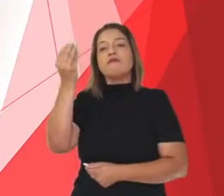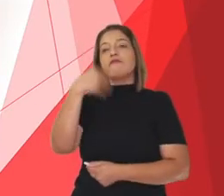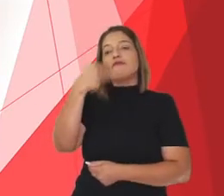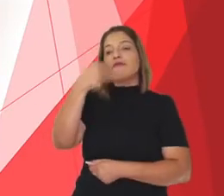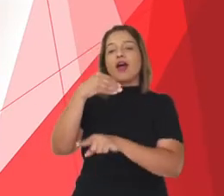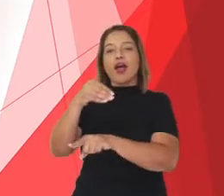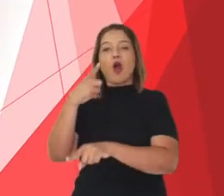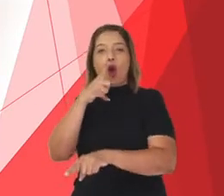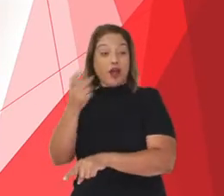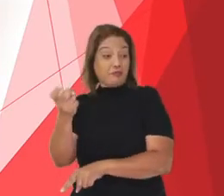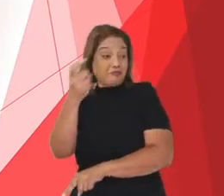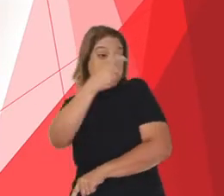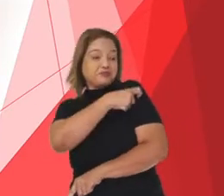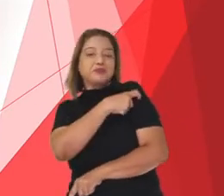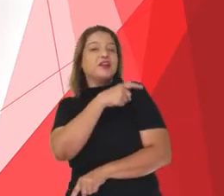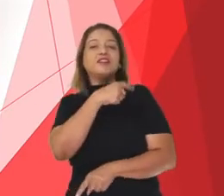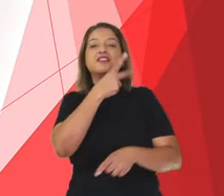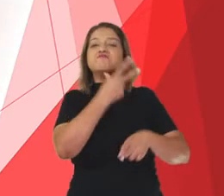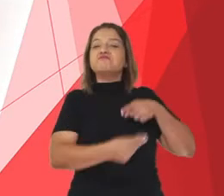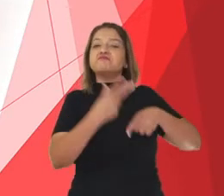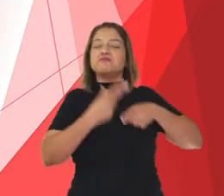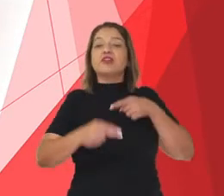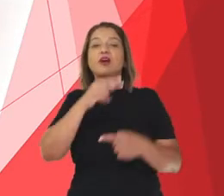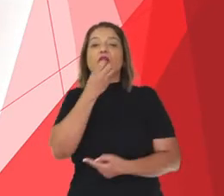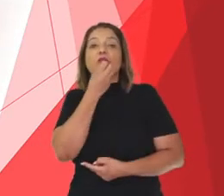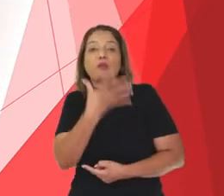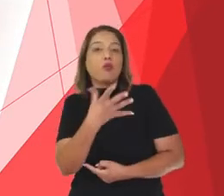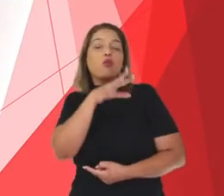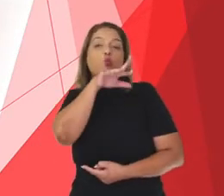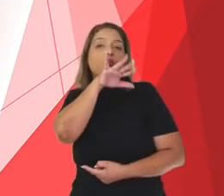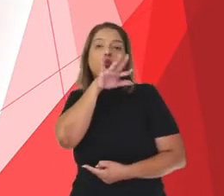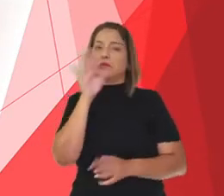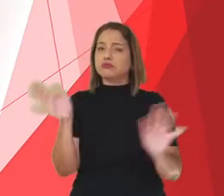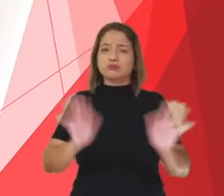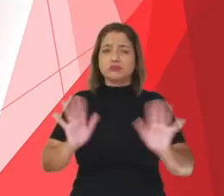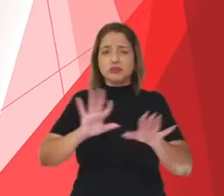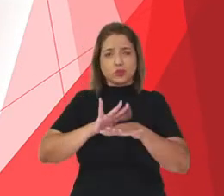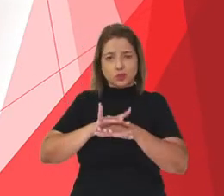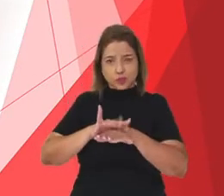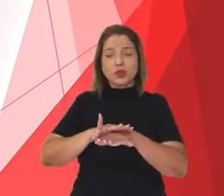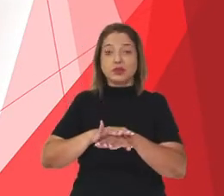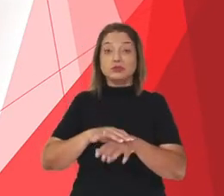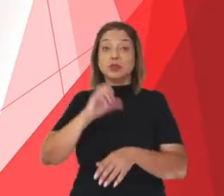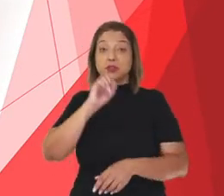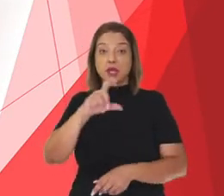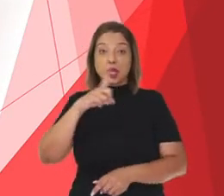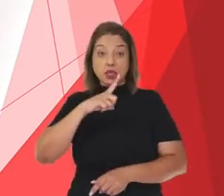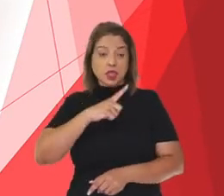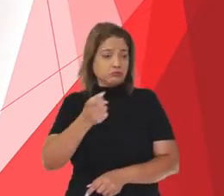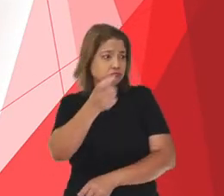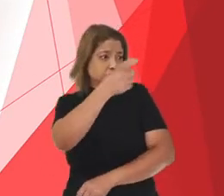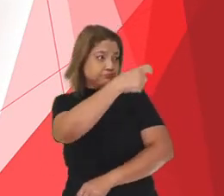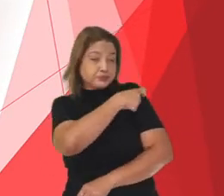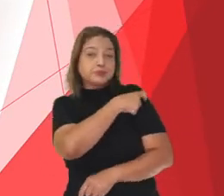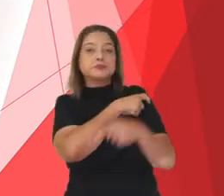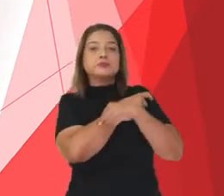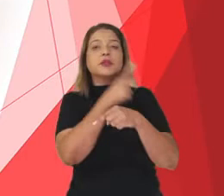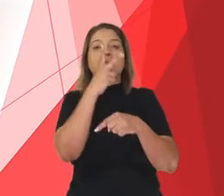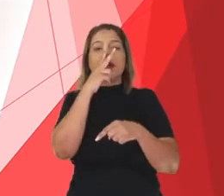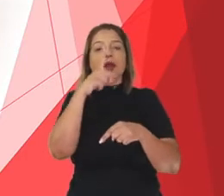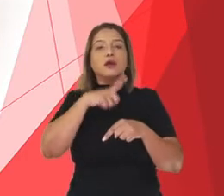Quando entram em nosso corpo, as vacinas estimulam a produção de células de memória.